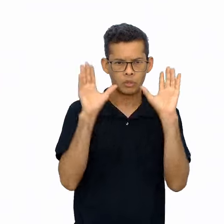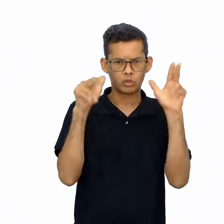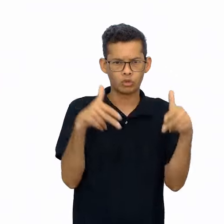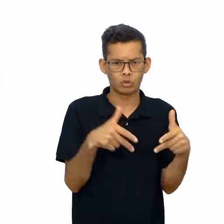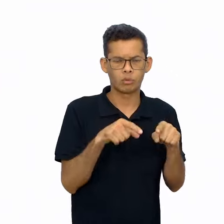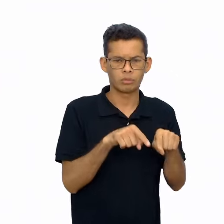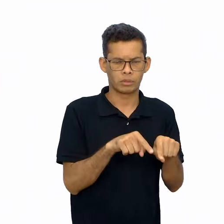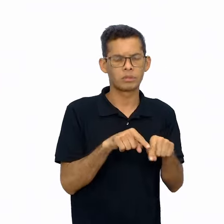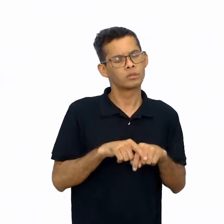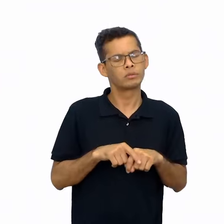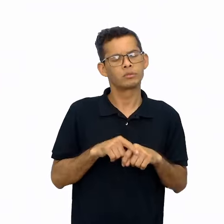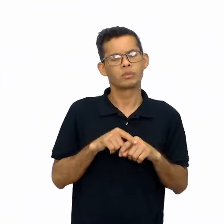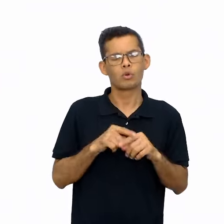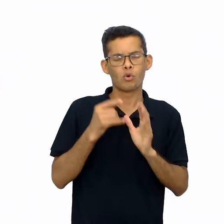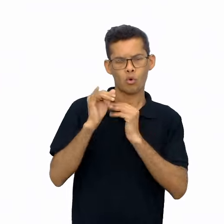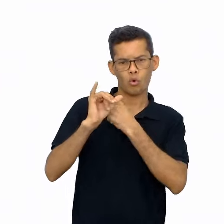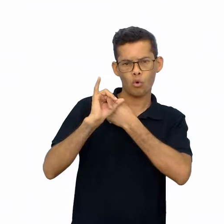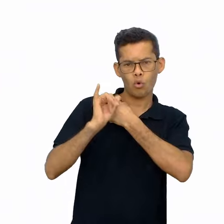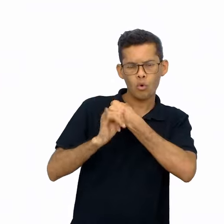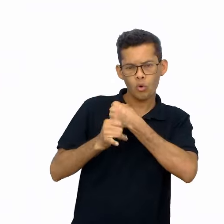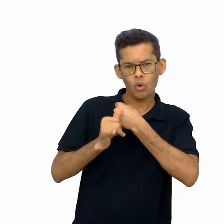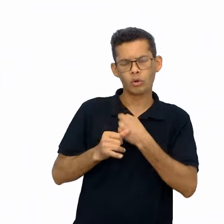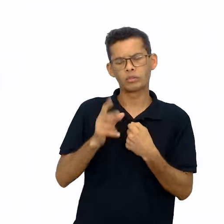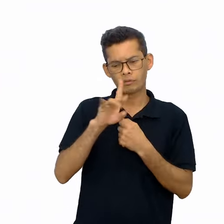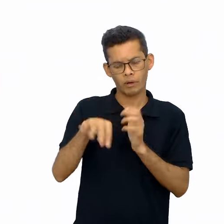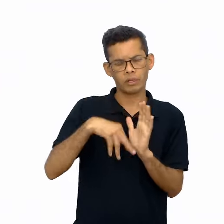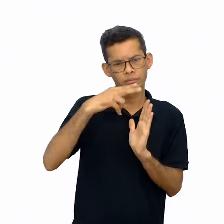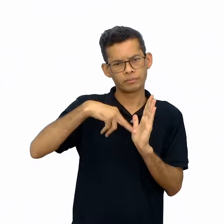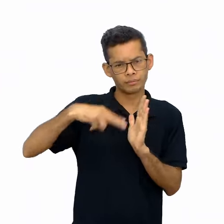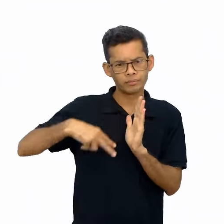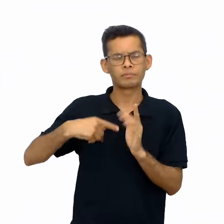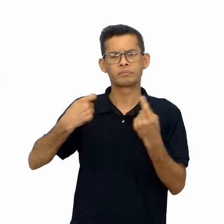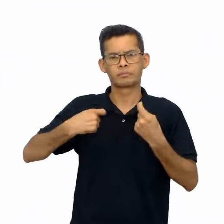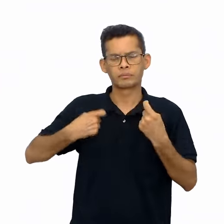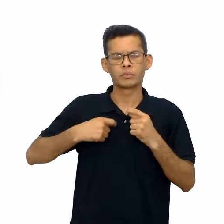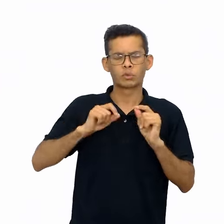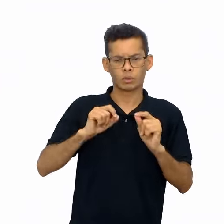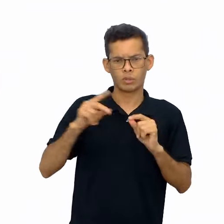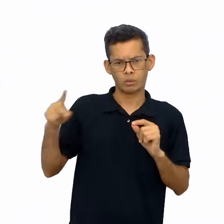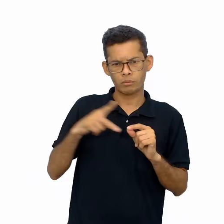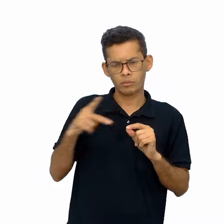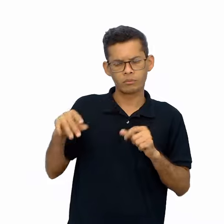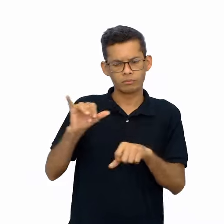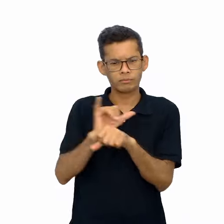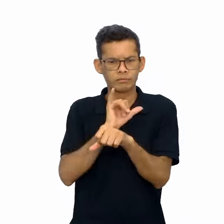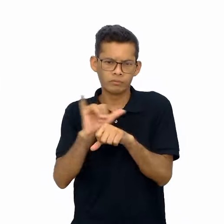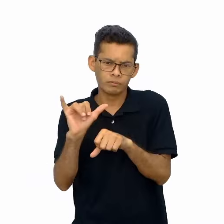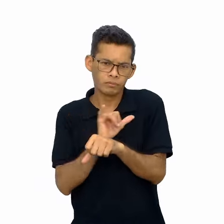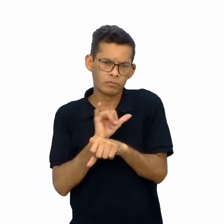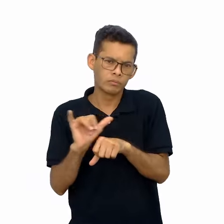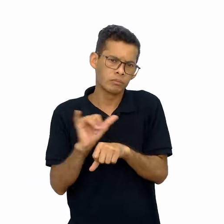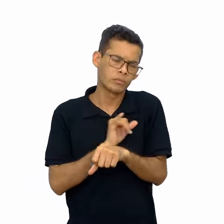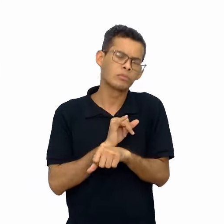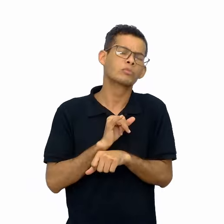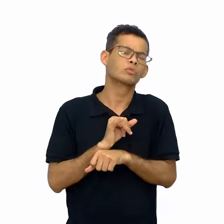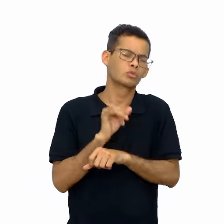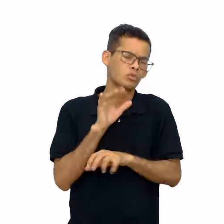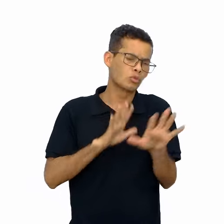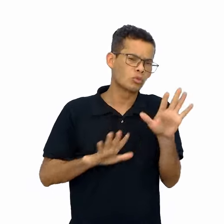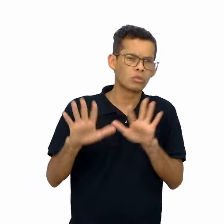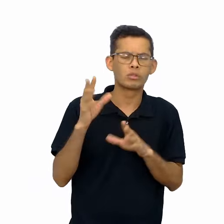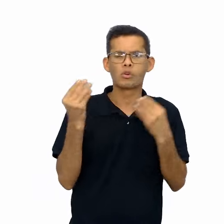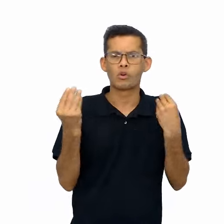A continuação do ponto deve ser lida de forma colaborativa pelo professor que, além de cuidar da